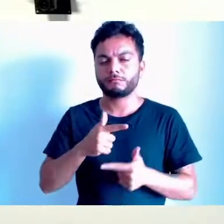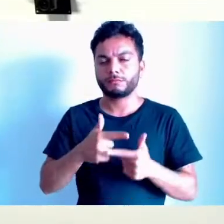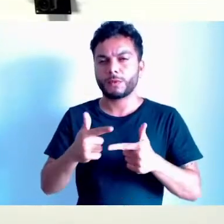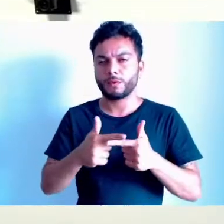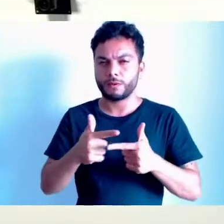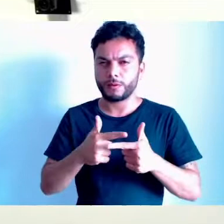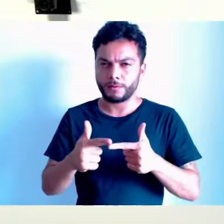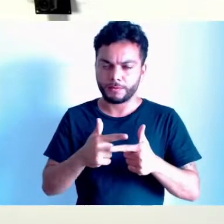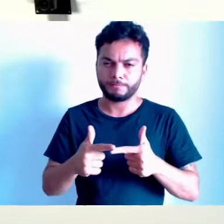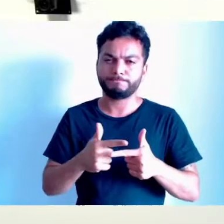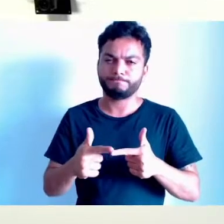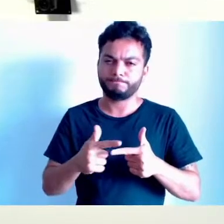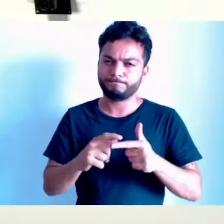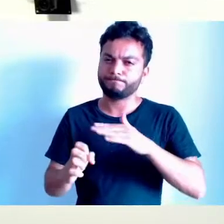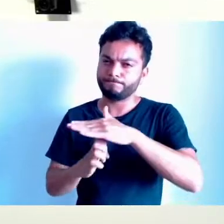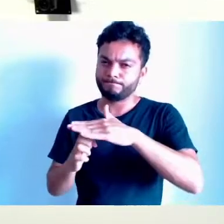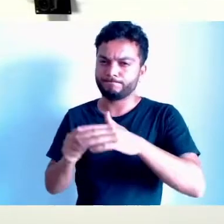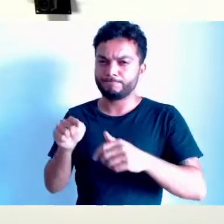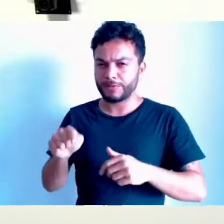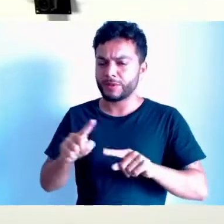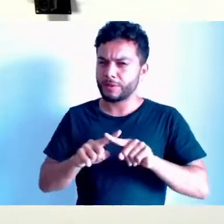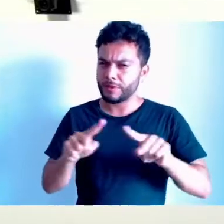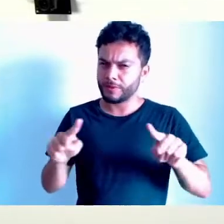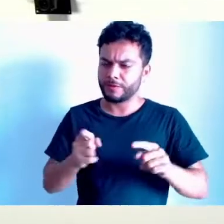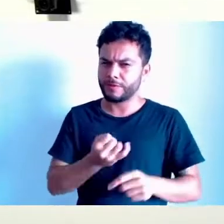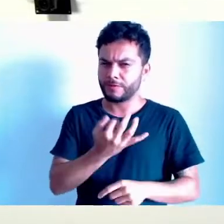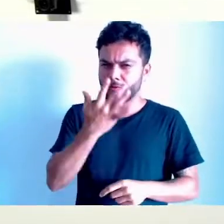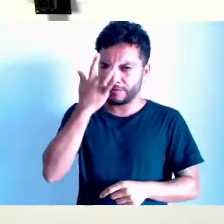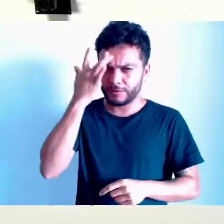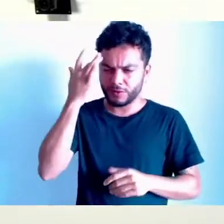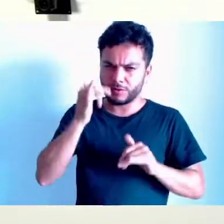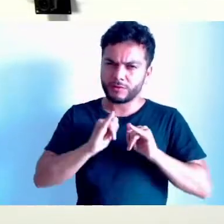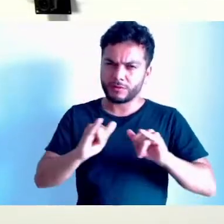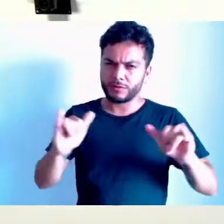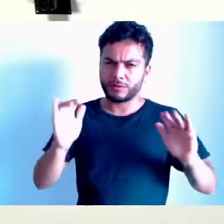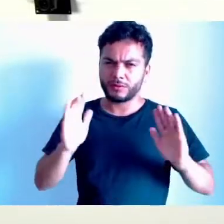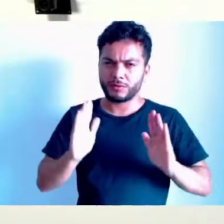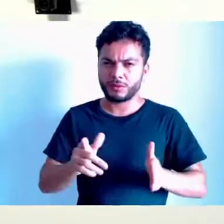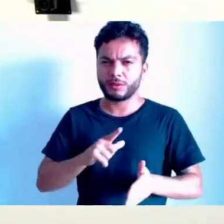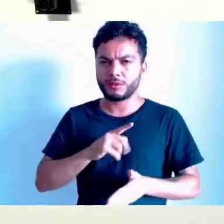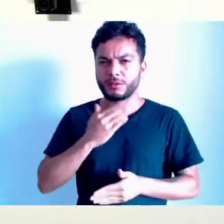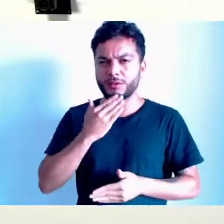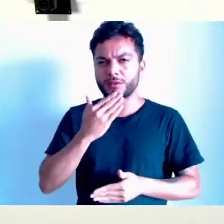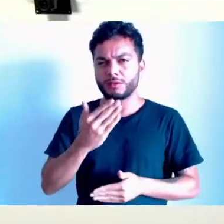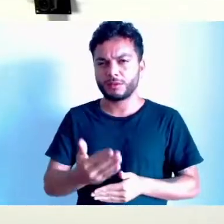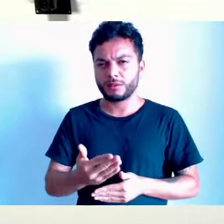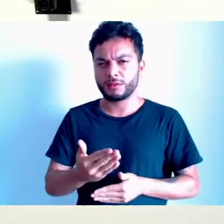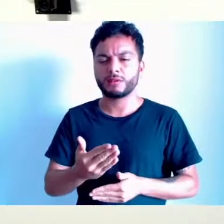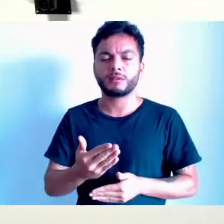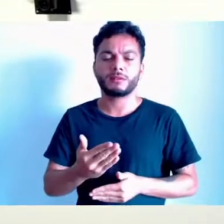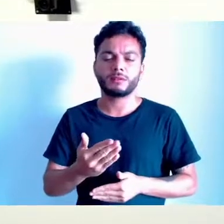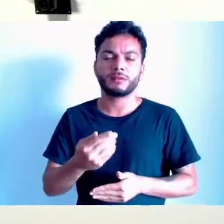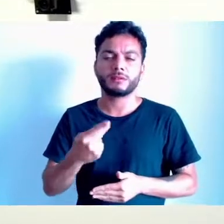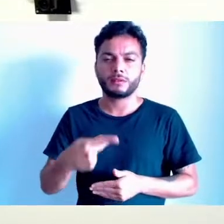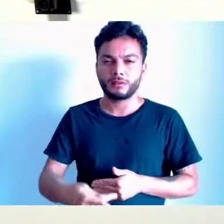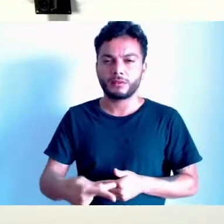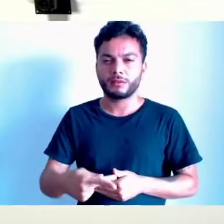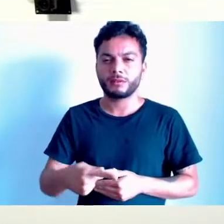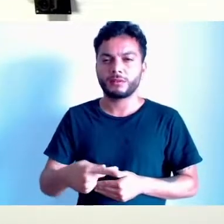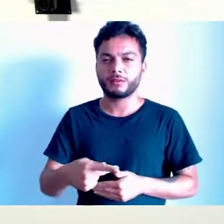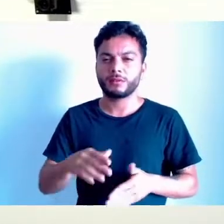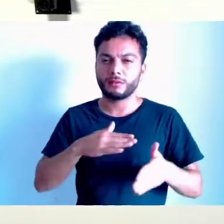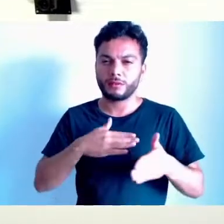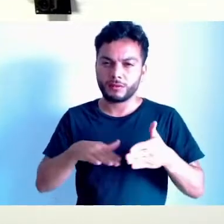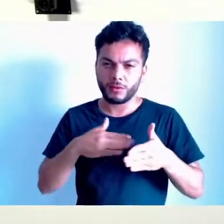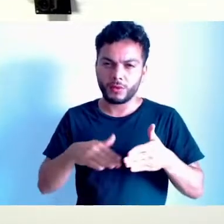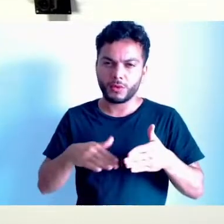gente avisou. Nós temos requerimento na casa, que até o secretário de governo não está